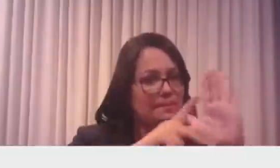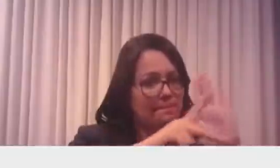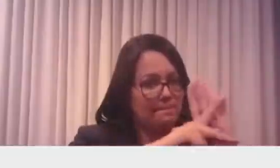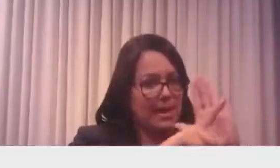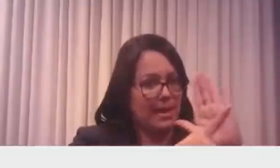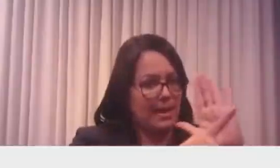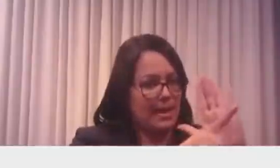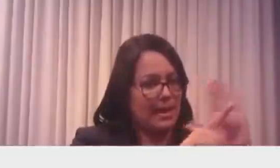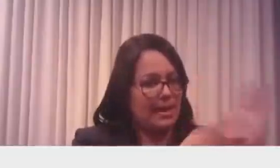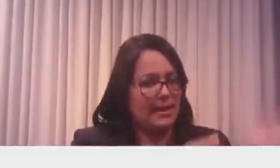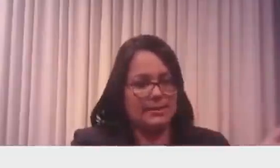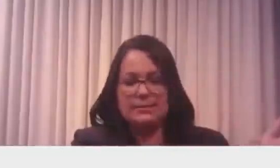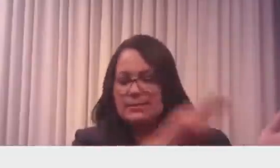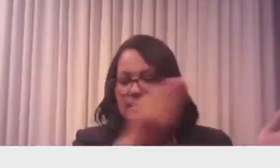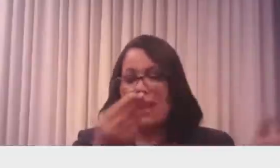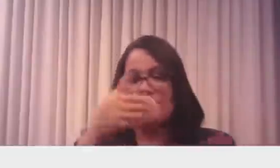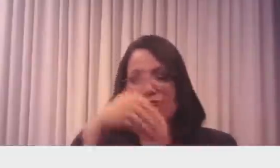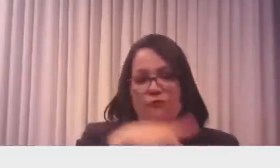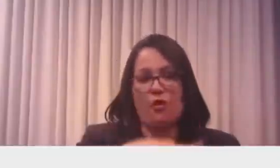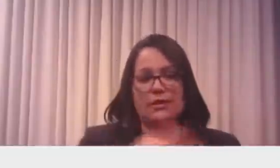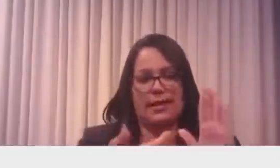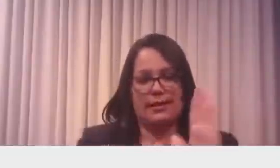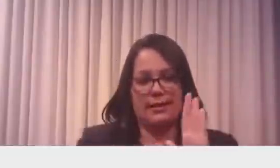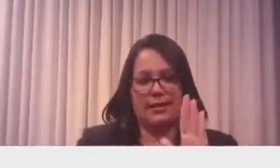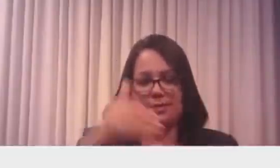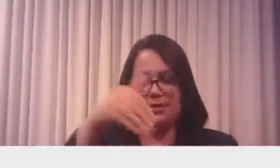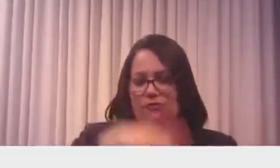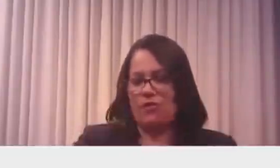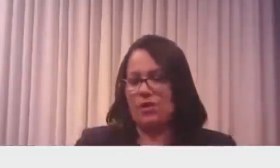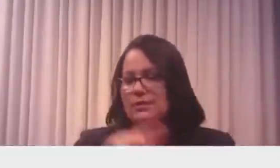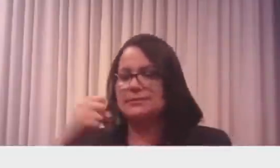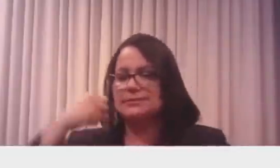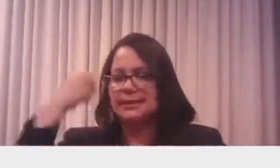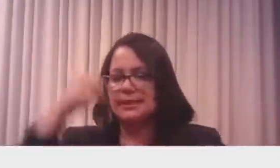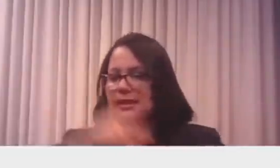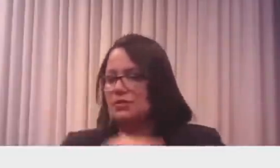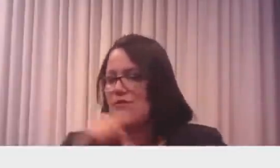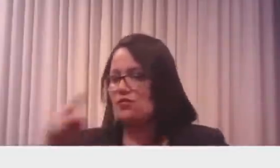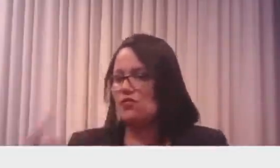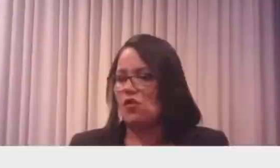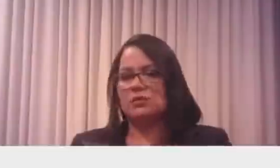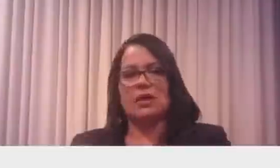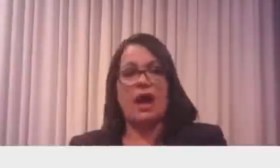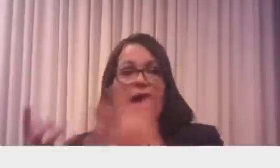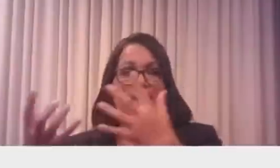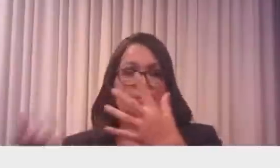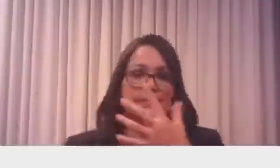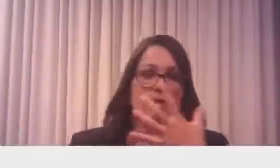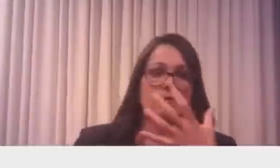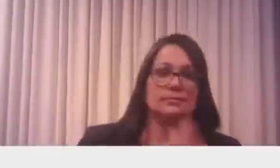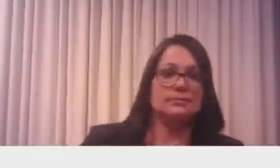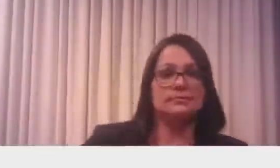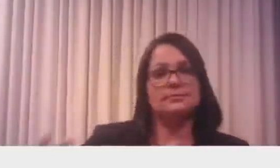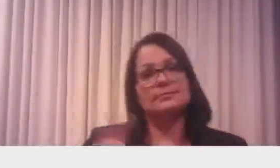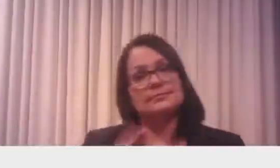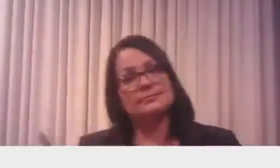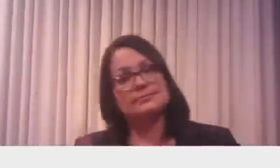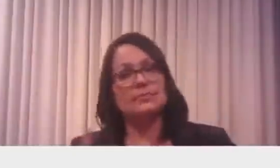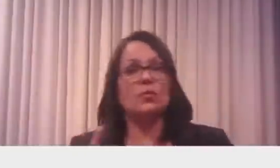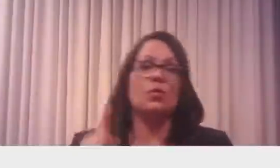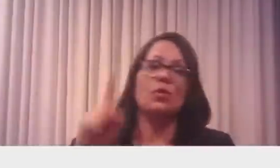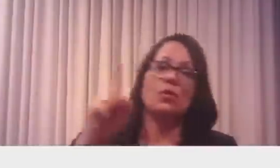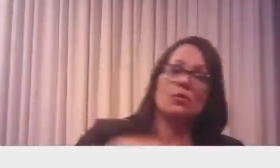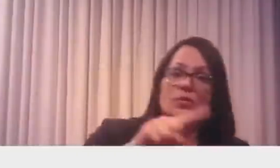para que Câmara e Senado votem se tira a validade ou não do meu decreto, se revoga ou não o meu